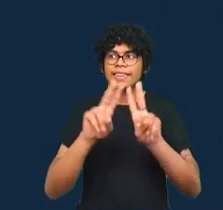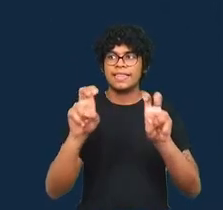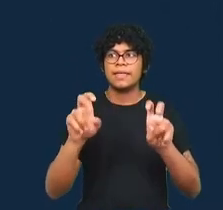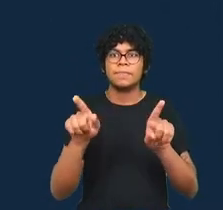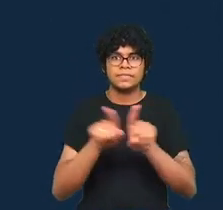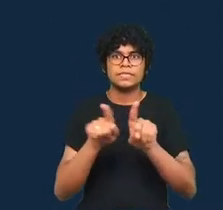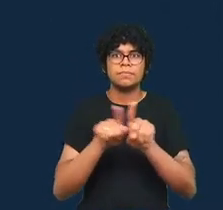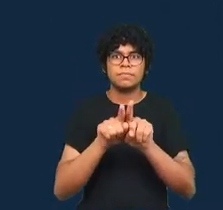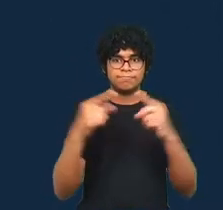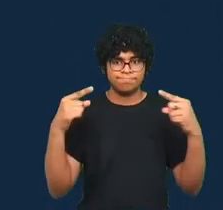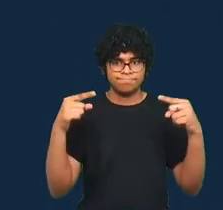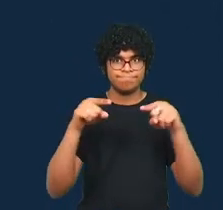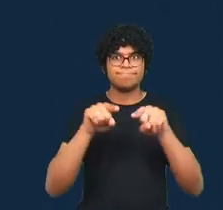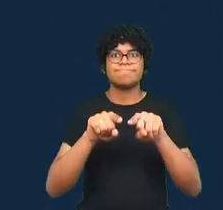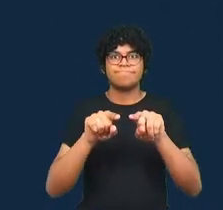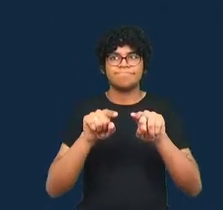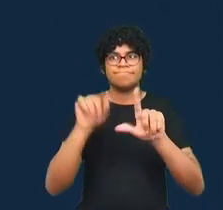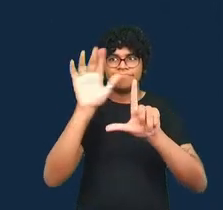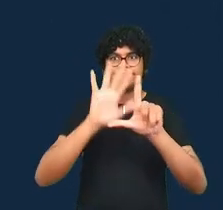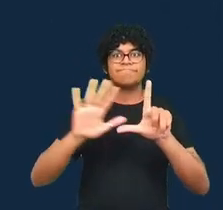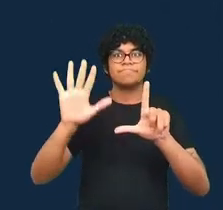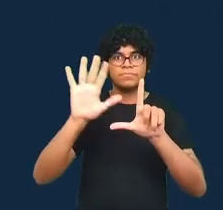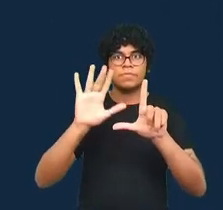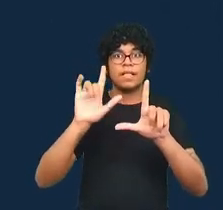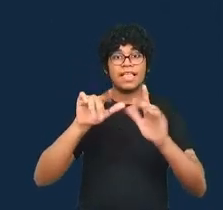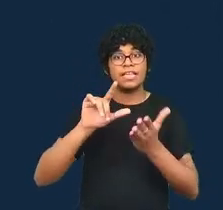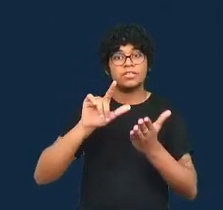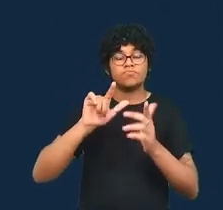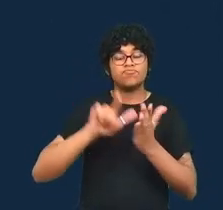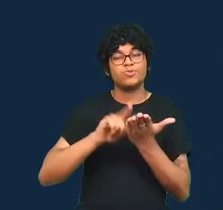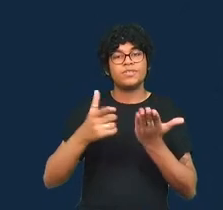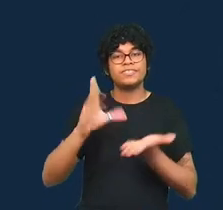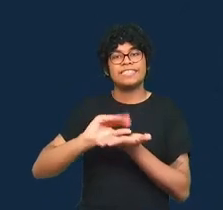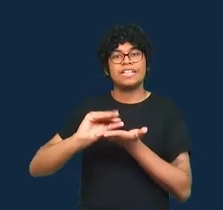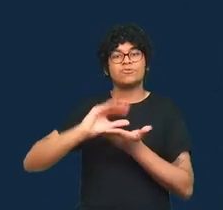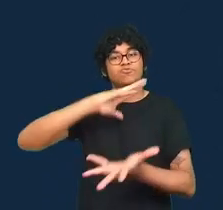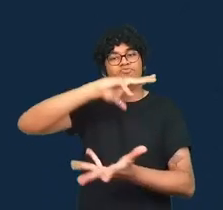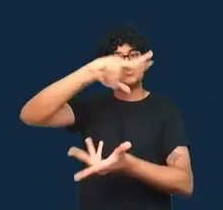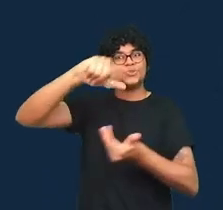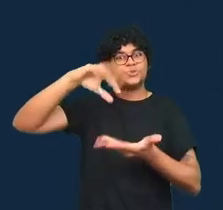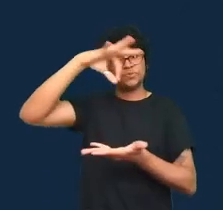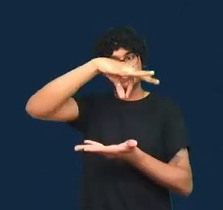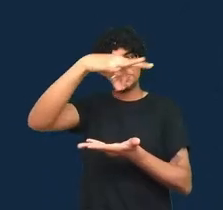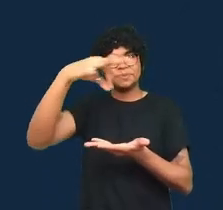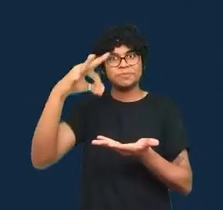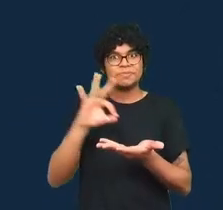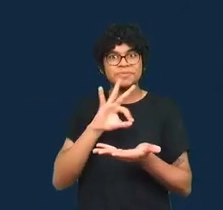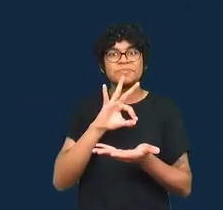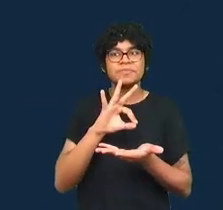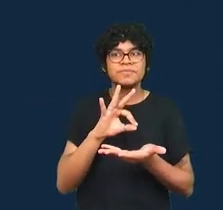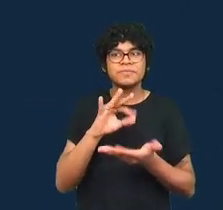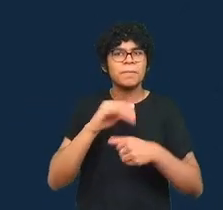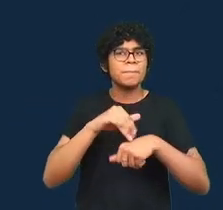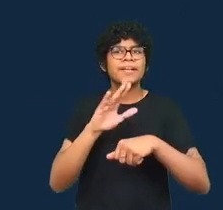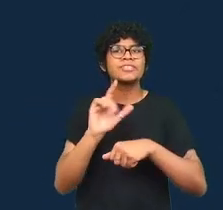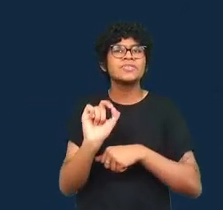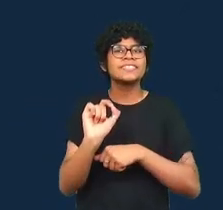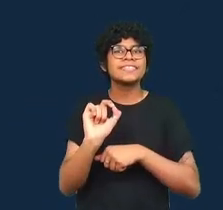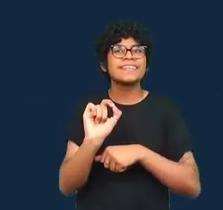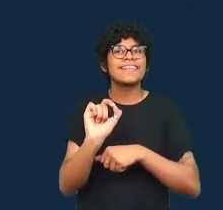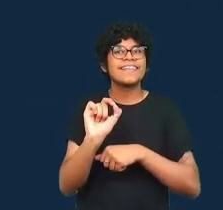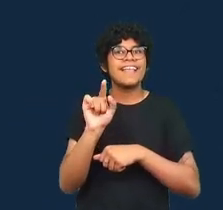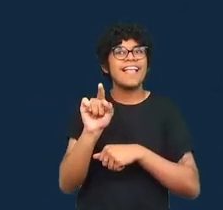painel aqui, o jornalismo de dados no mundo. Então, o que mais entra nessa imagem quando a gente